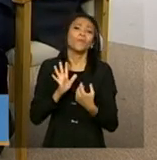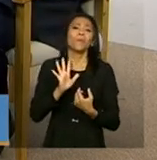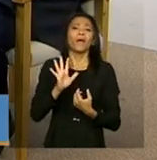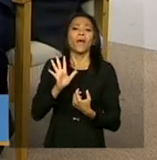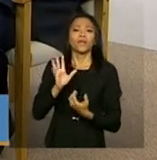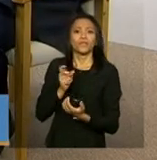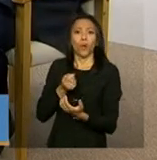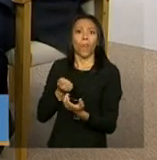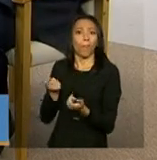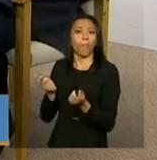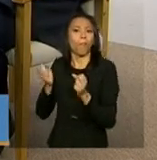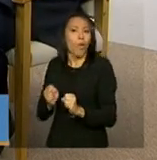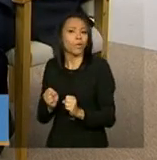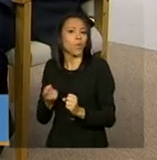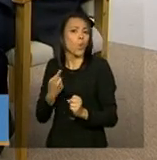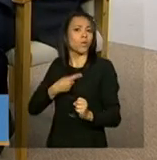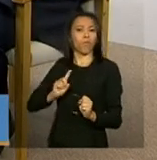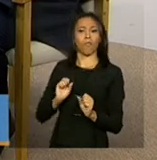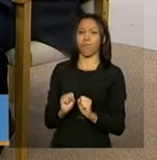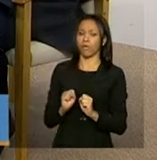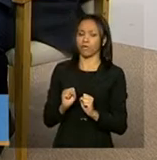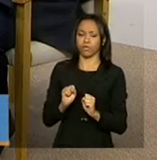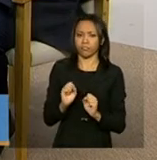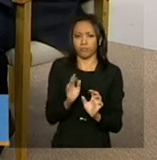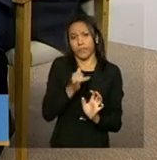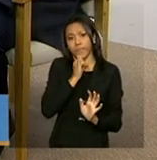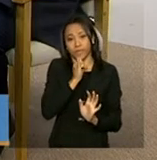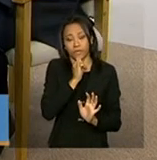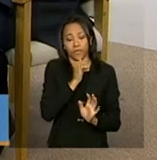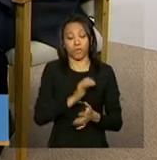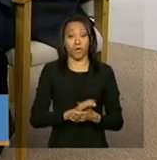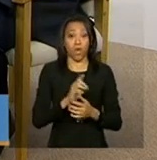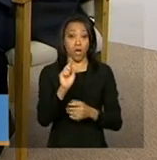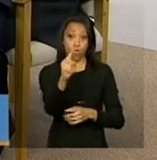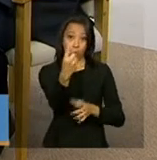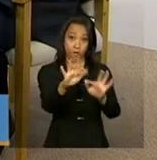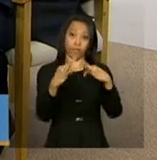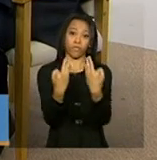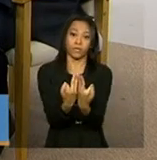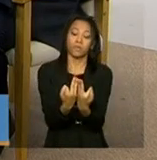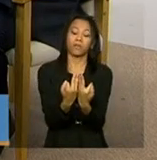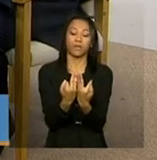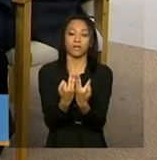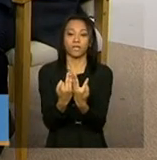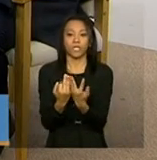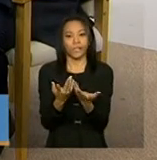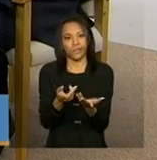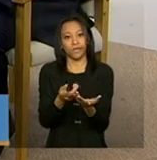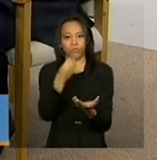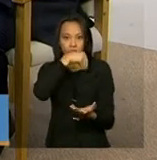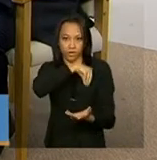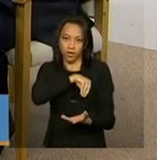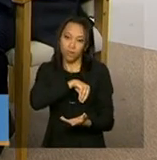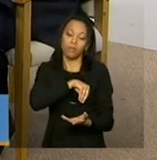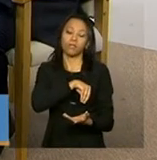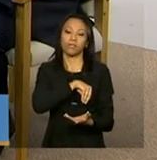questão de poder ou não poder. Por exemplo, numa família, uma família que ganha um salário médio de